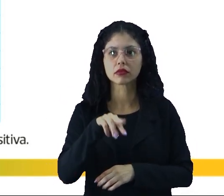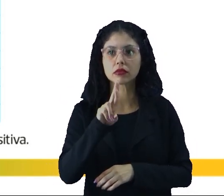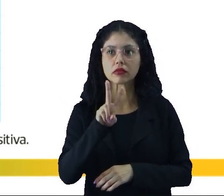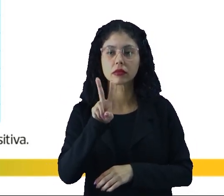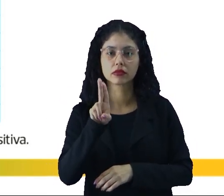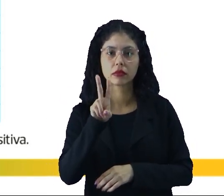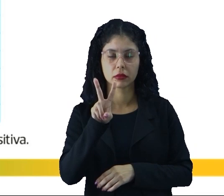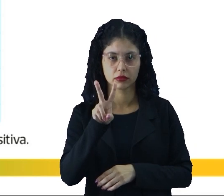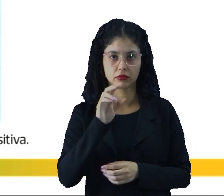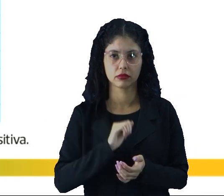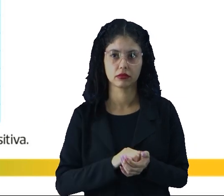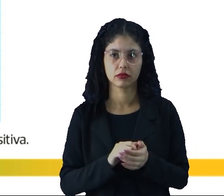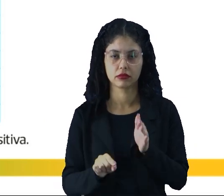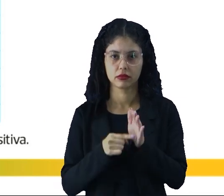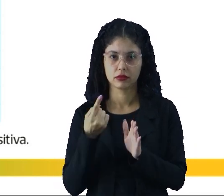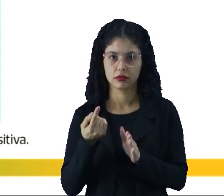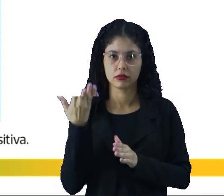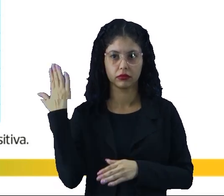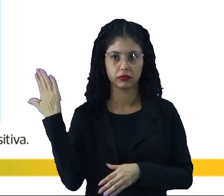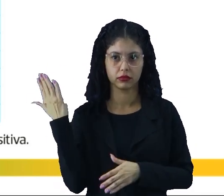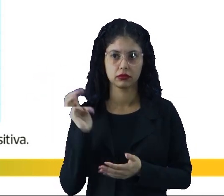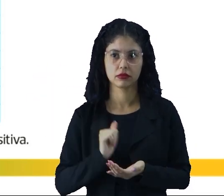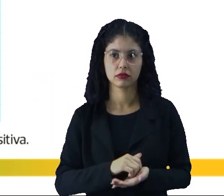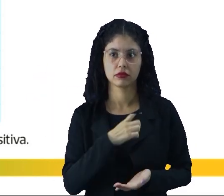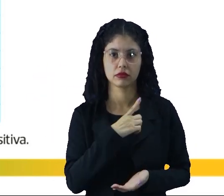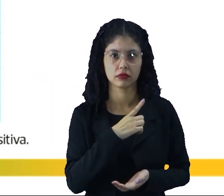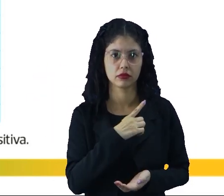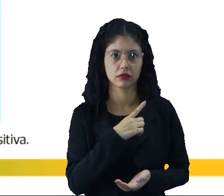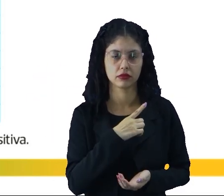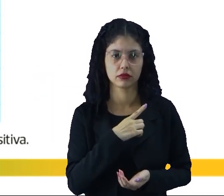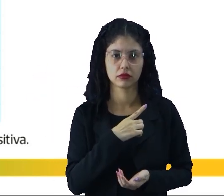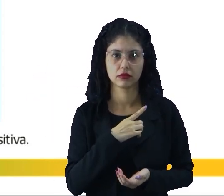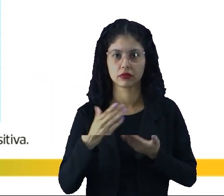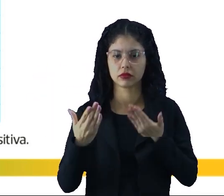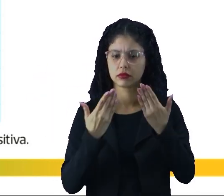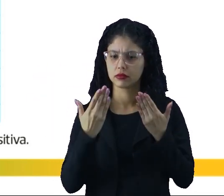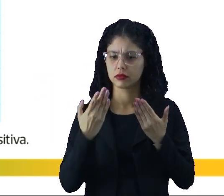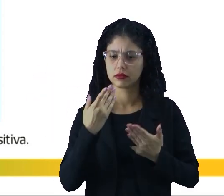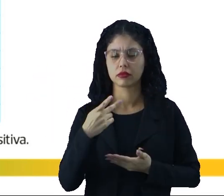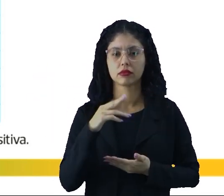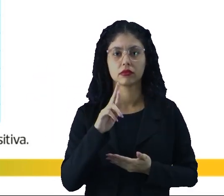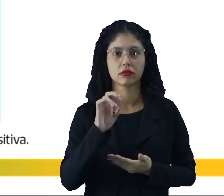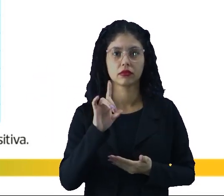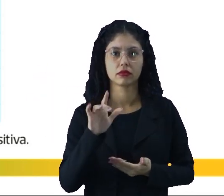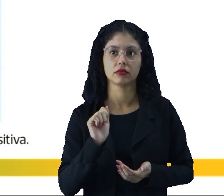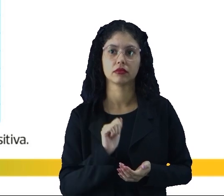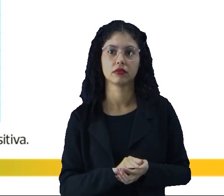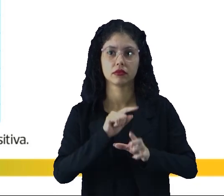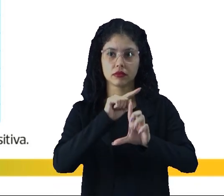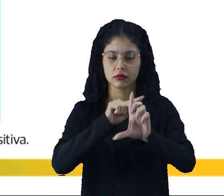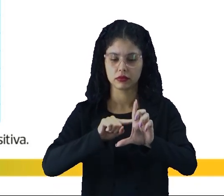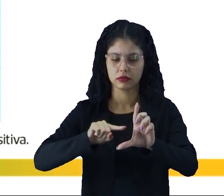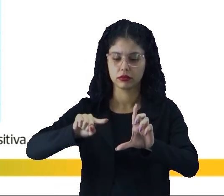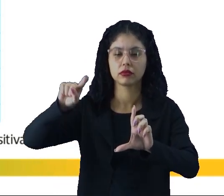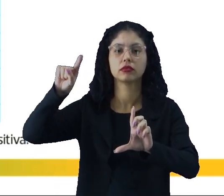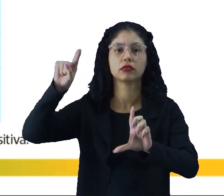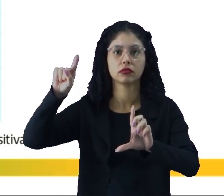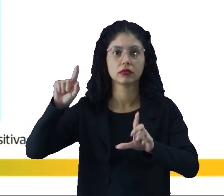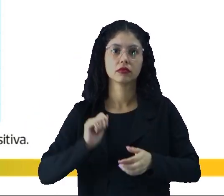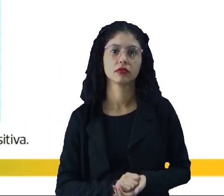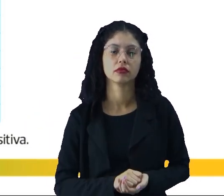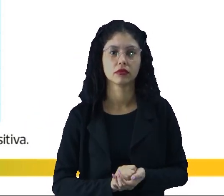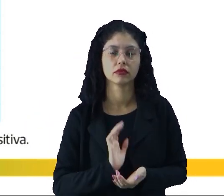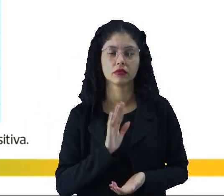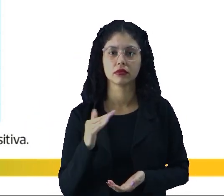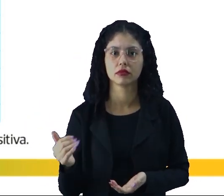do MRUV. O primeiro gráfico aqui, pessoal, nós temos aqui uma parábola, meia parábola, com a concavidade voltada para cima.